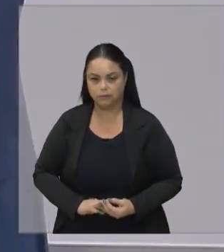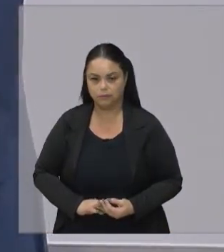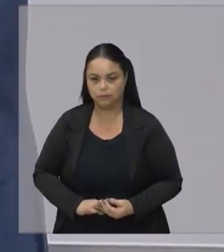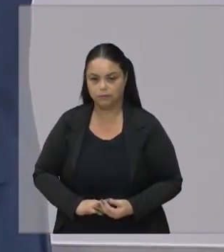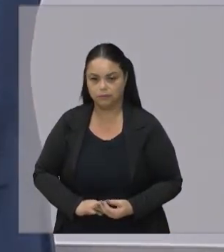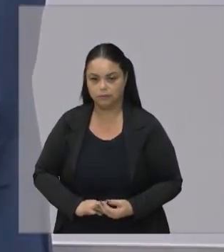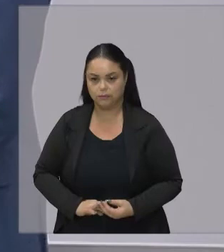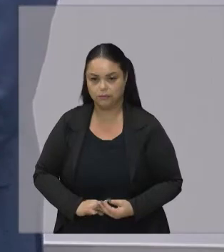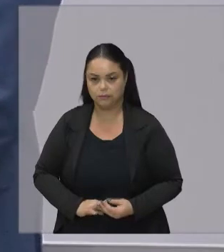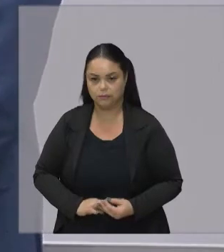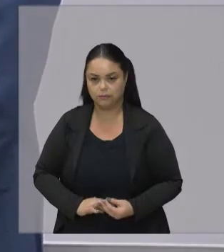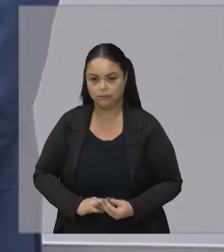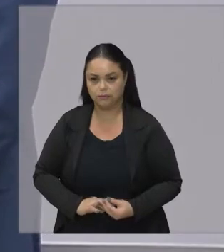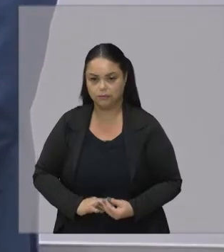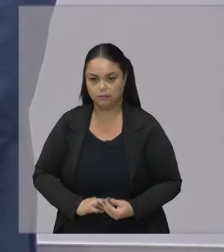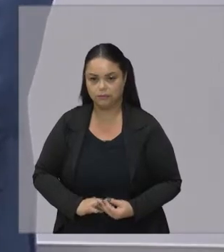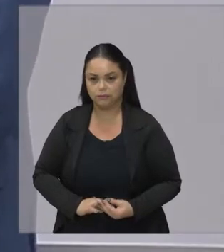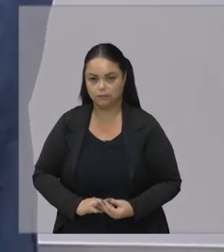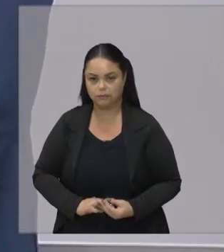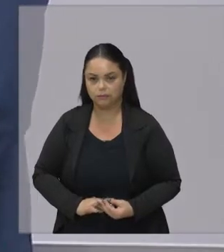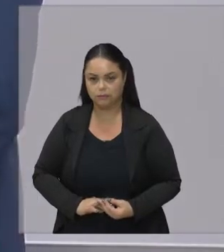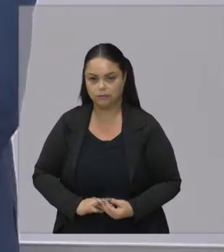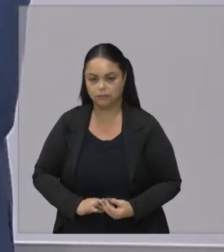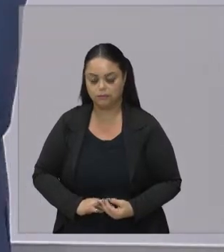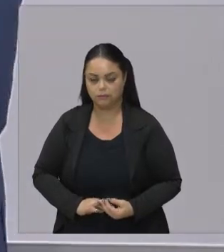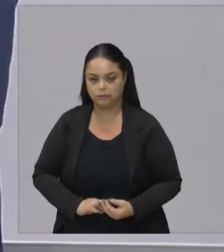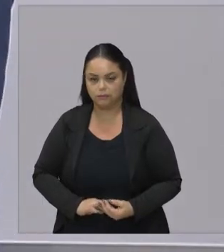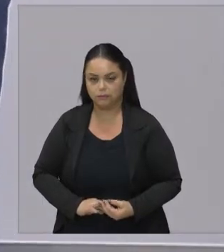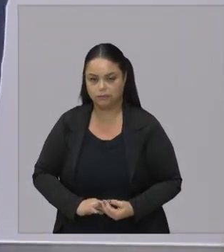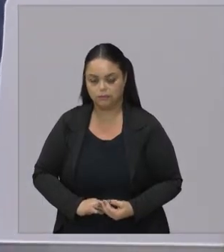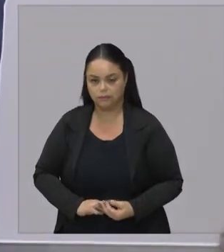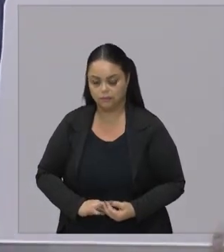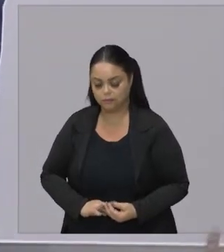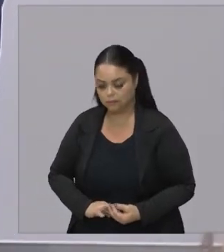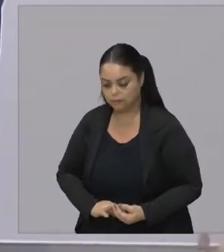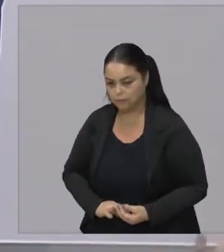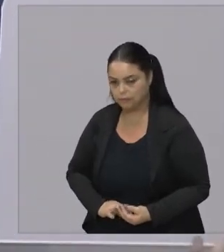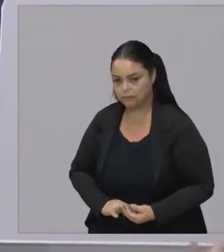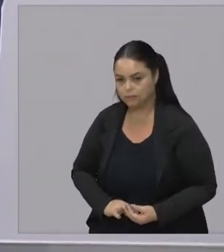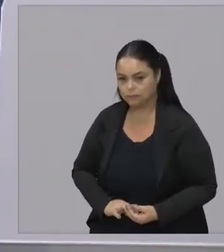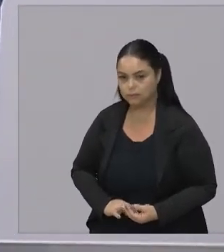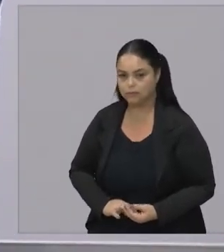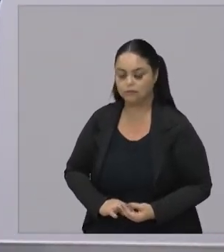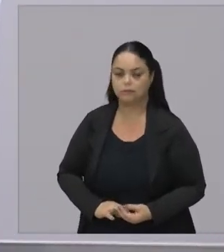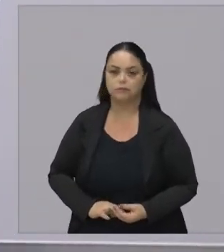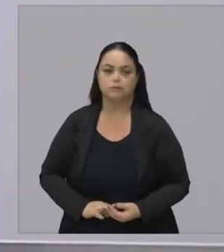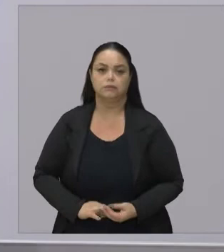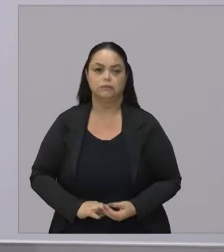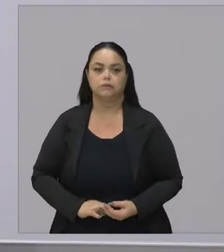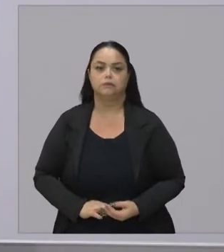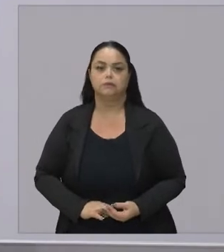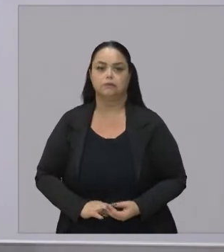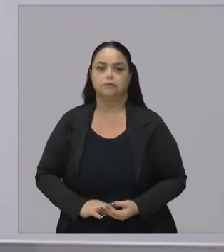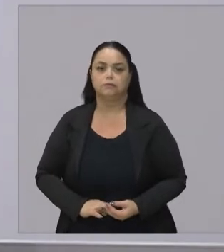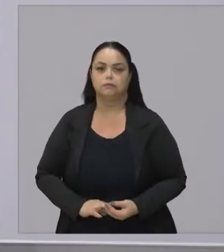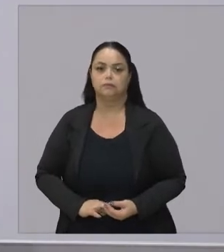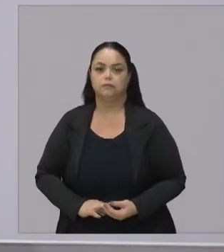Paraíba Mantiqueira Criou asas Pra